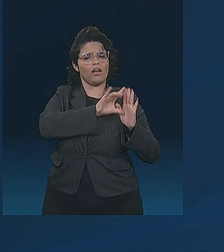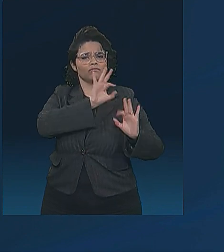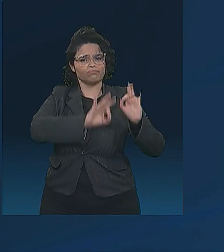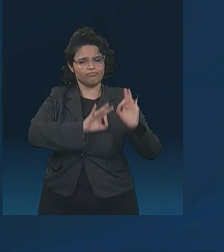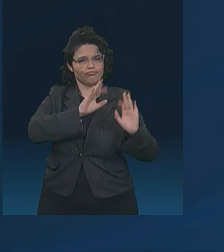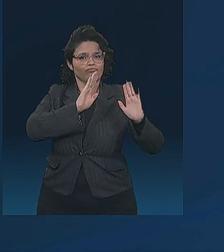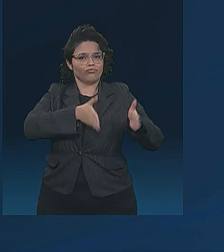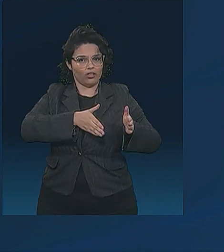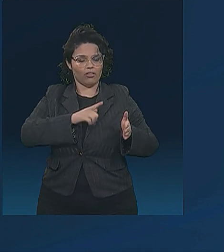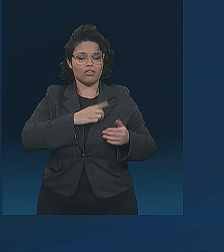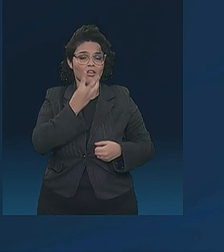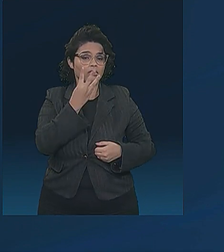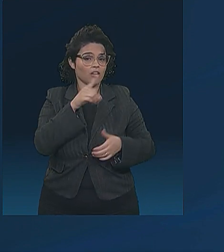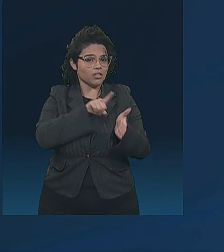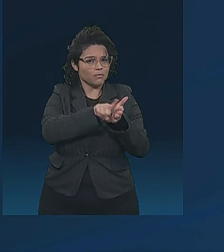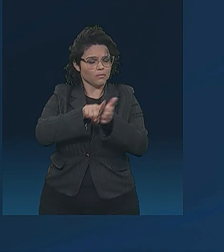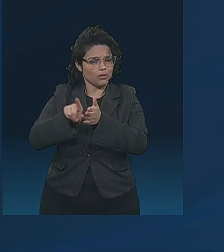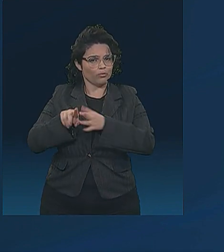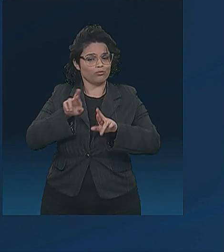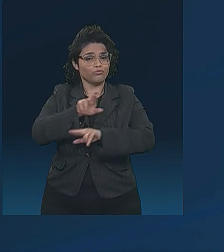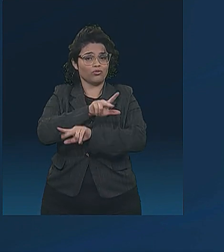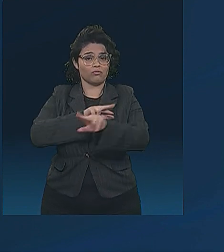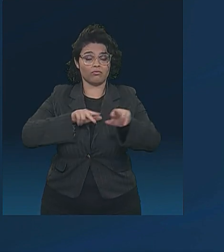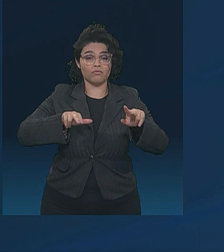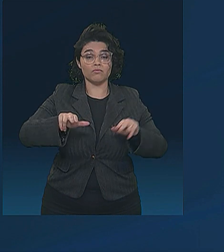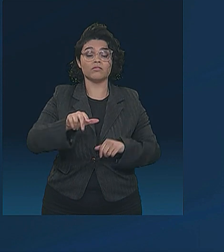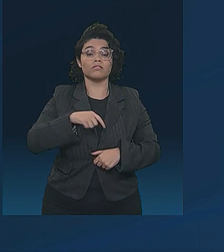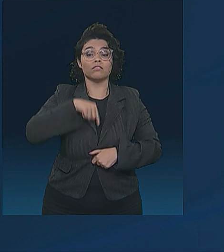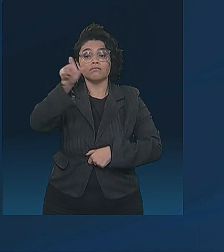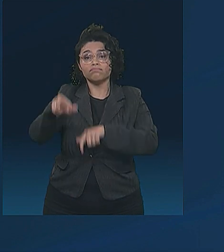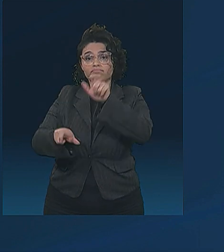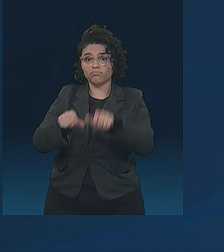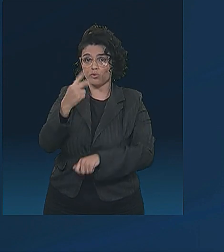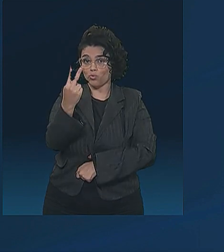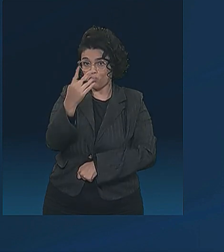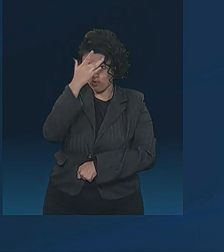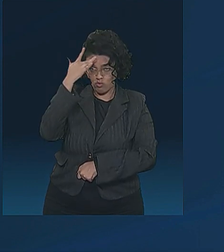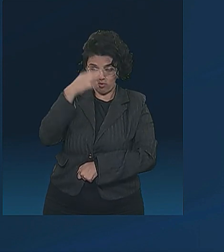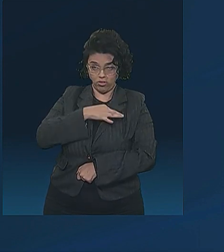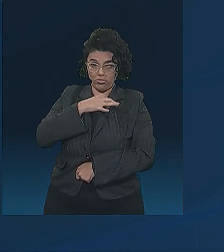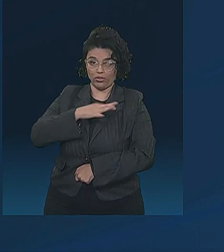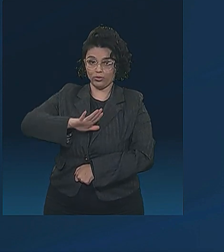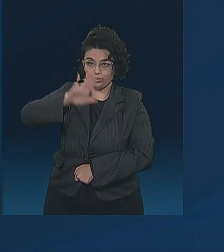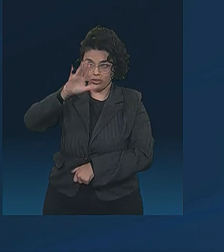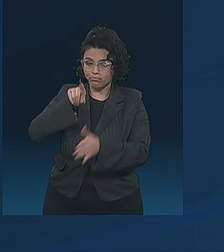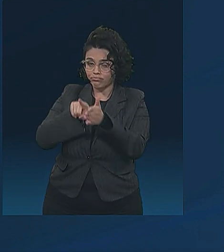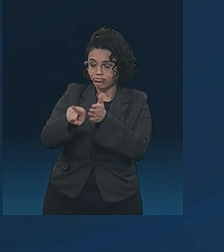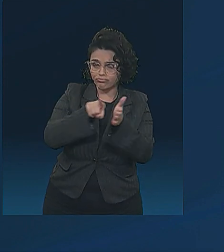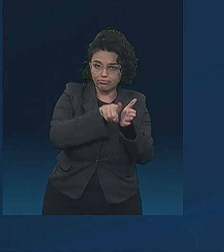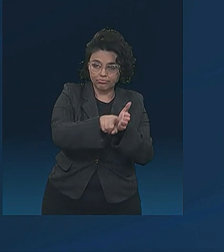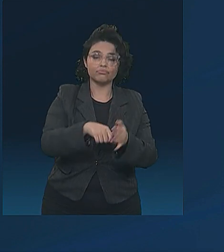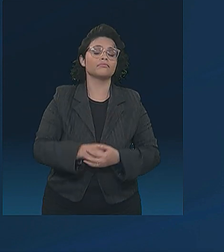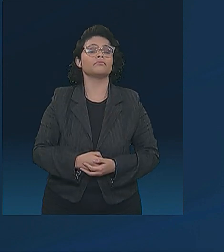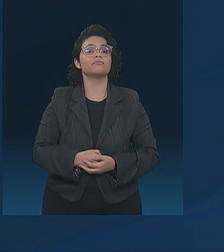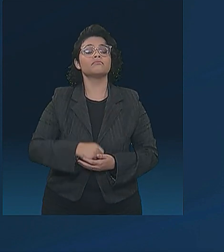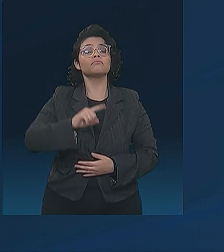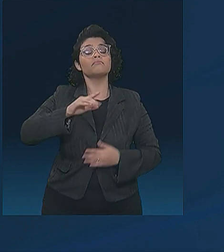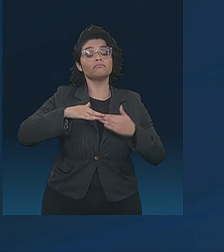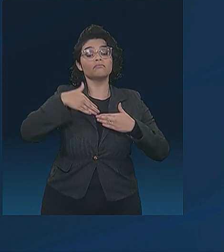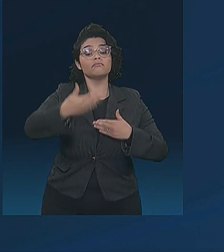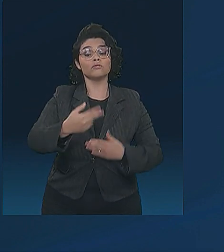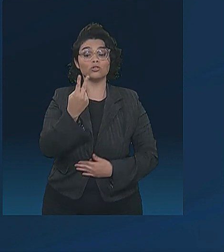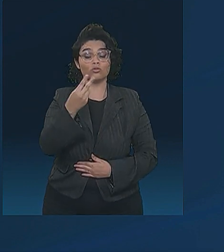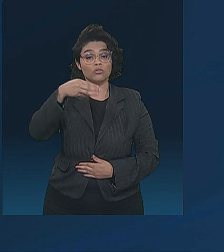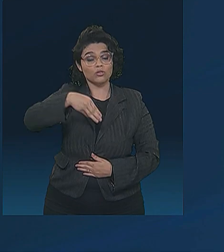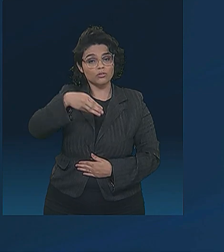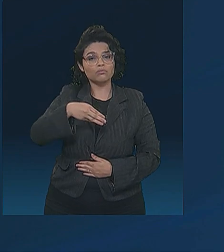três perguntas diferentes, cada uma direcionada a dois dos candidatos. Depois disso, os candidatos terão dois minutos cada